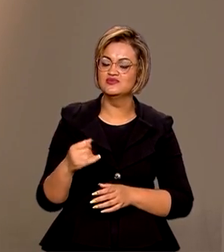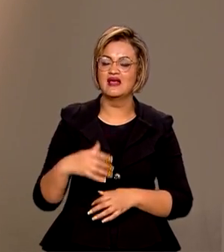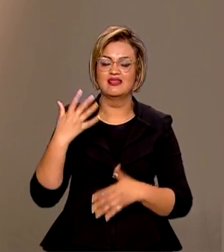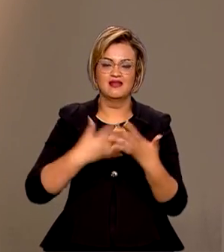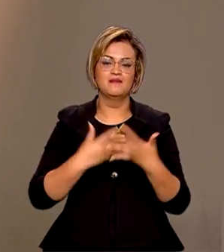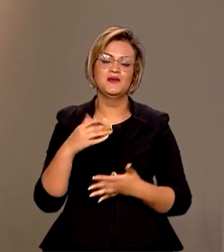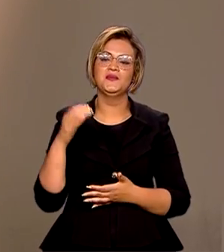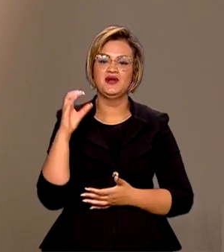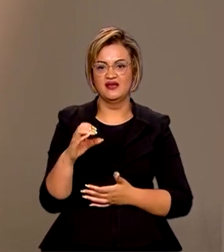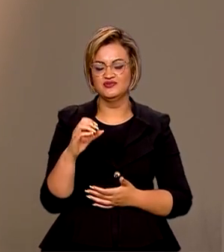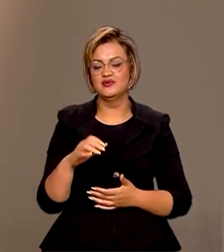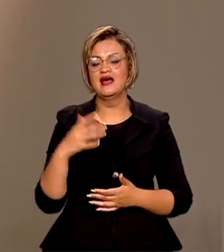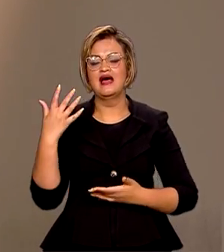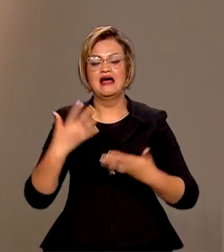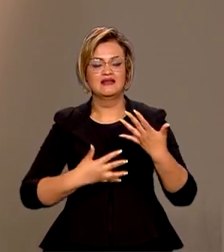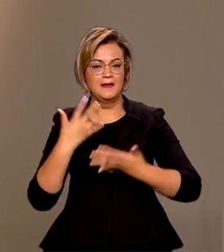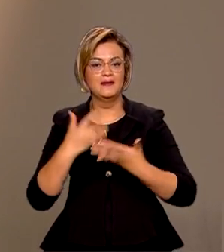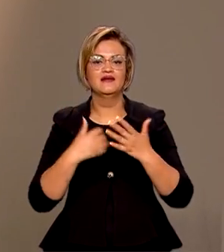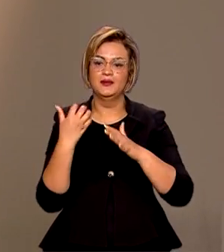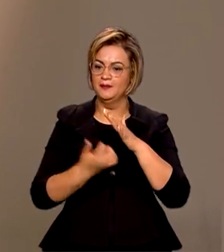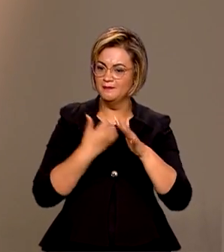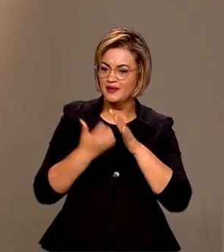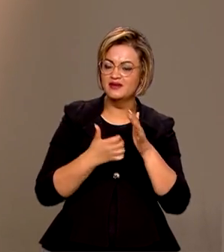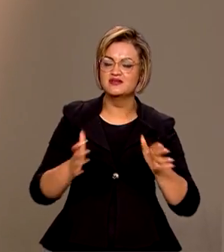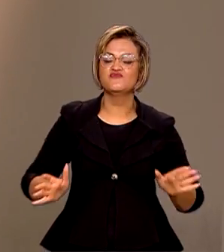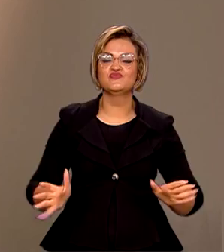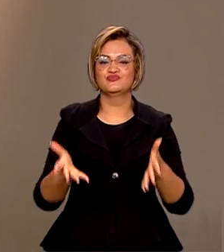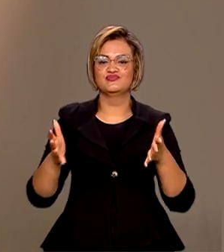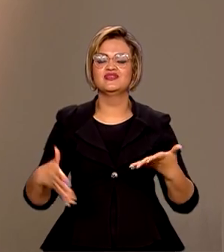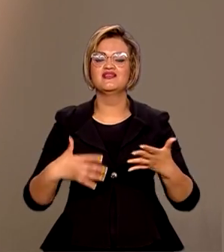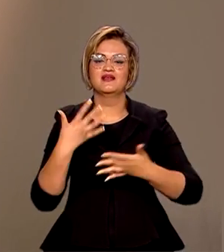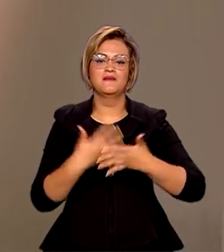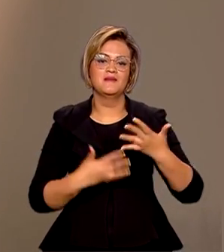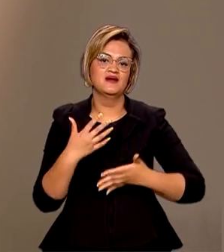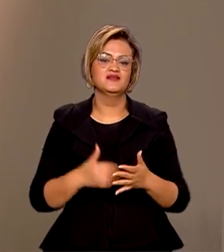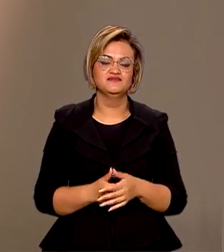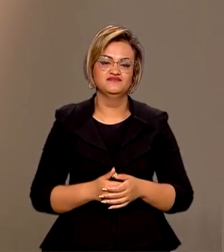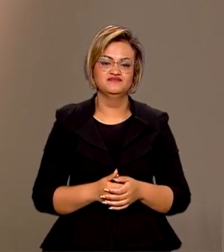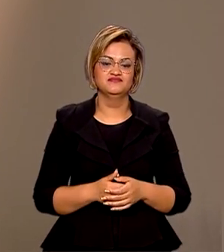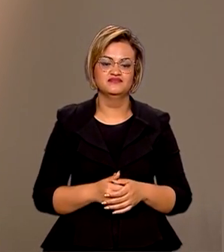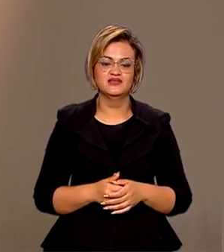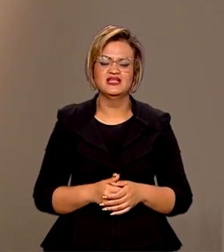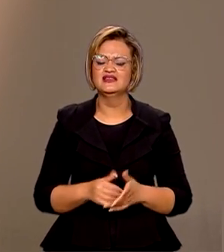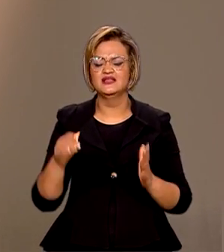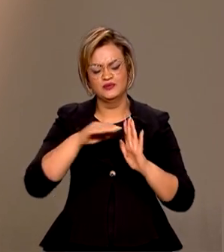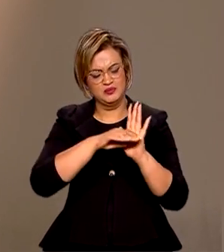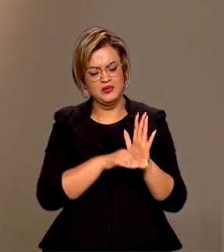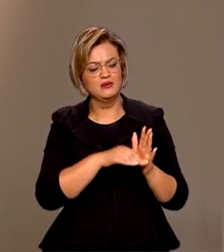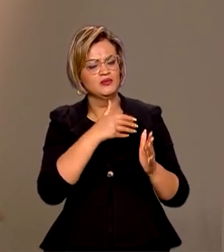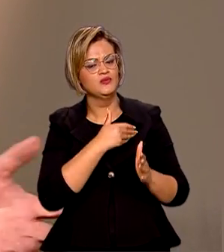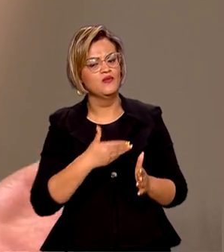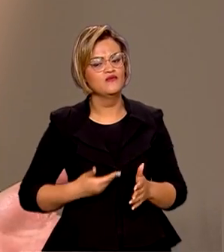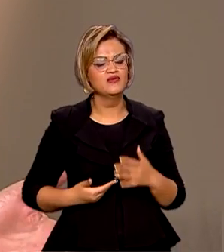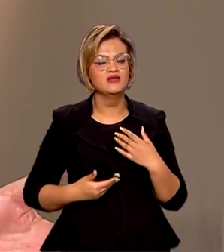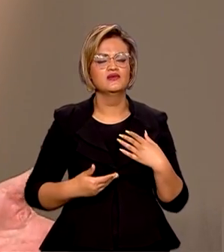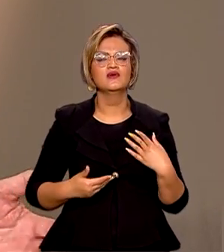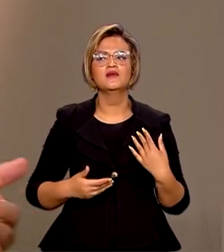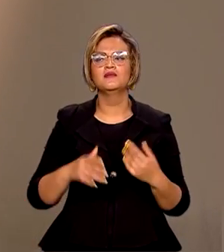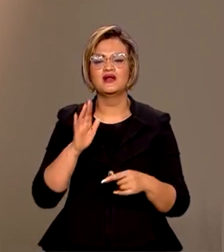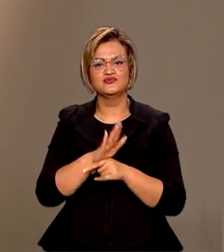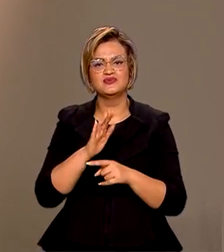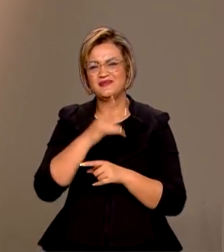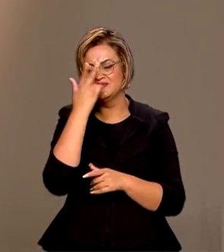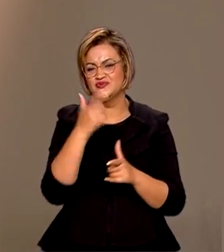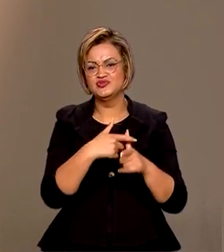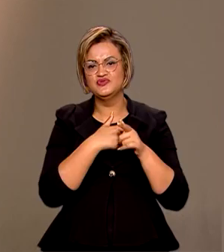crédito, dificulta a empresa tocar os seus negócios, né? Você tem todo um programa do governo com relação a ajudar os endividados,